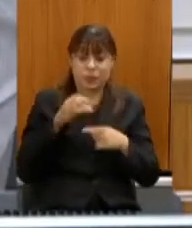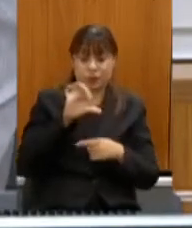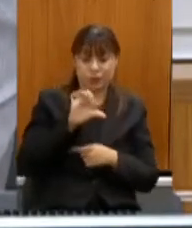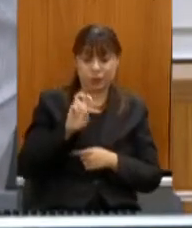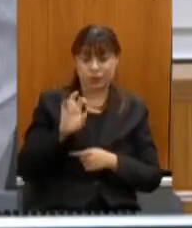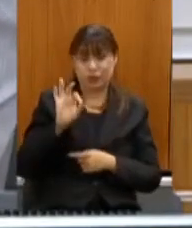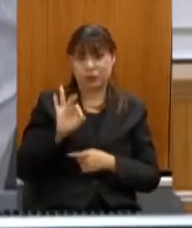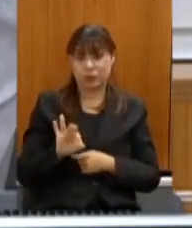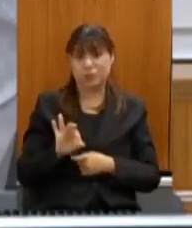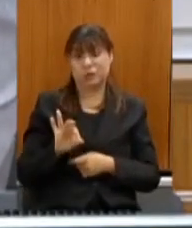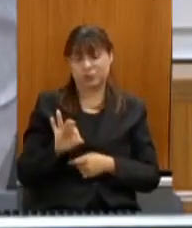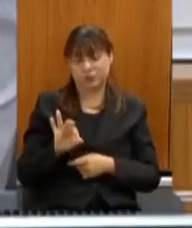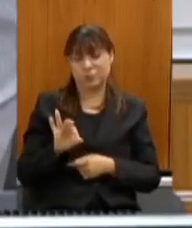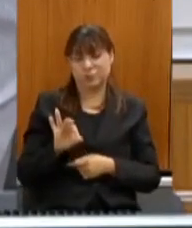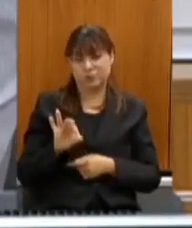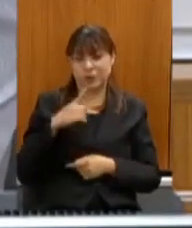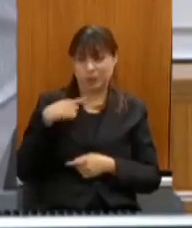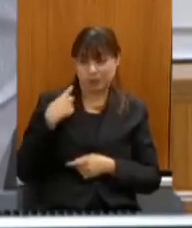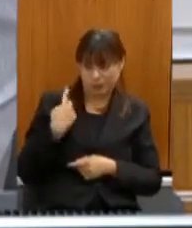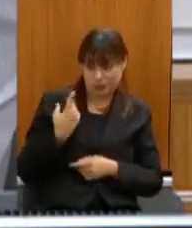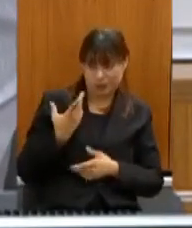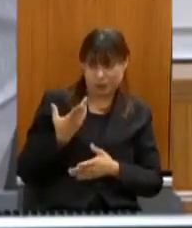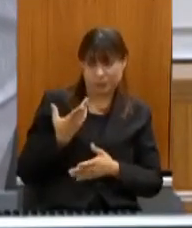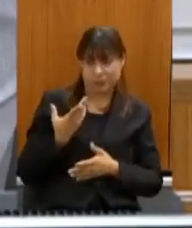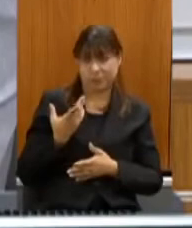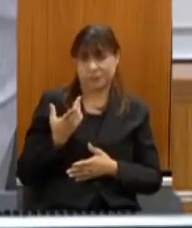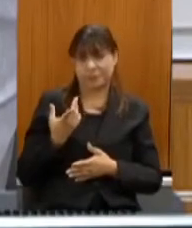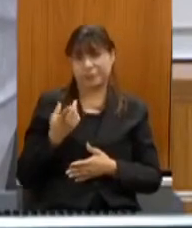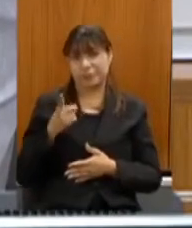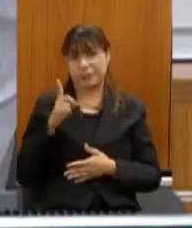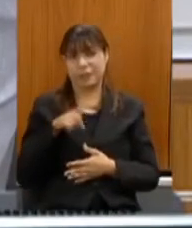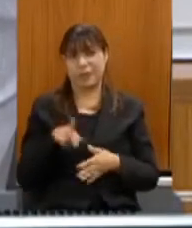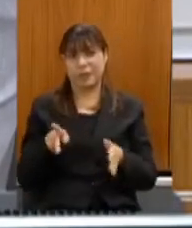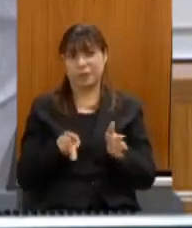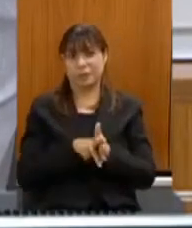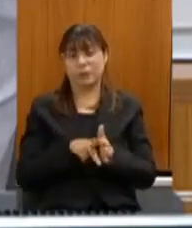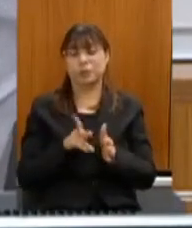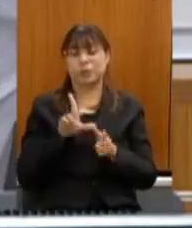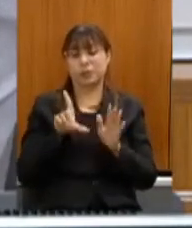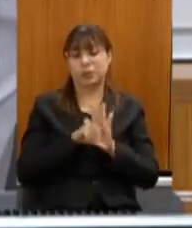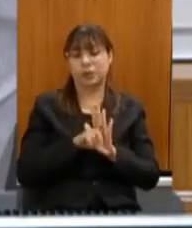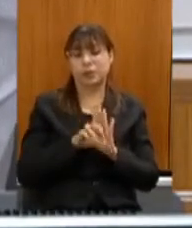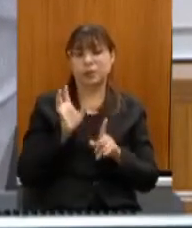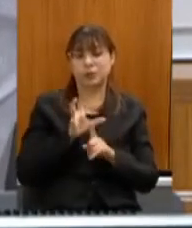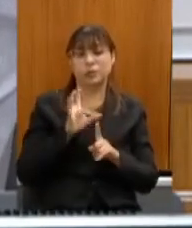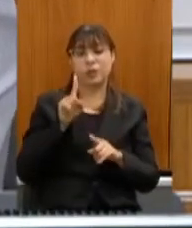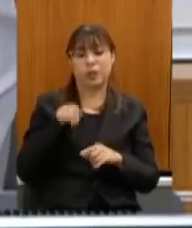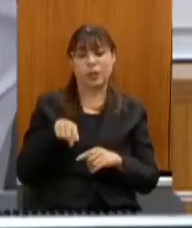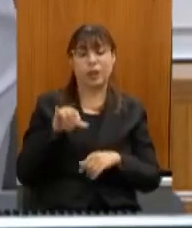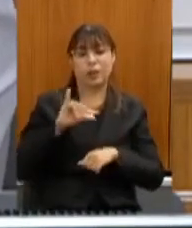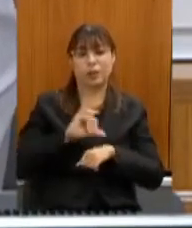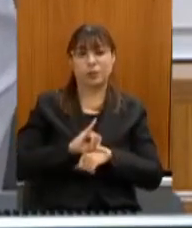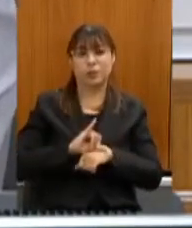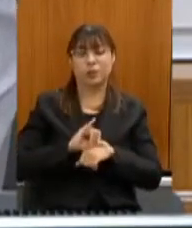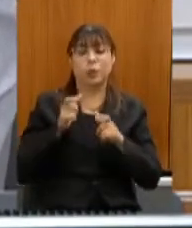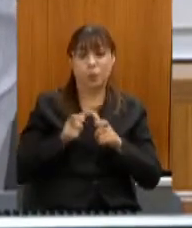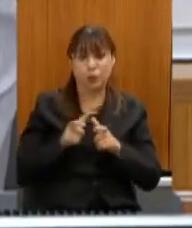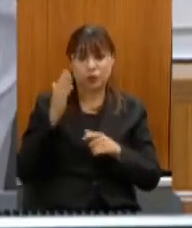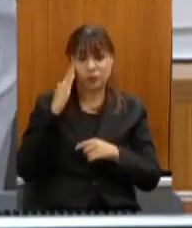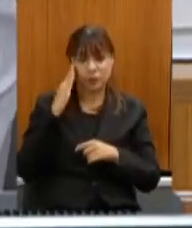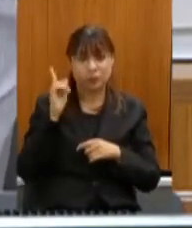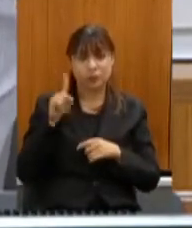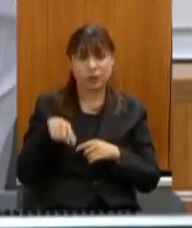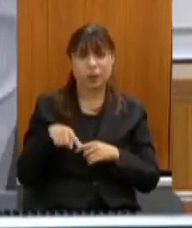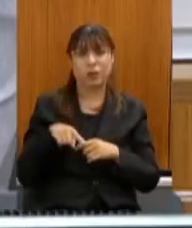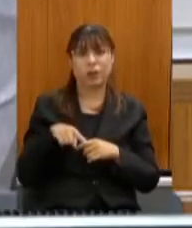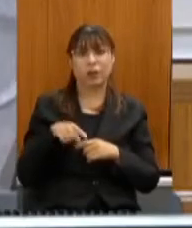% deputado Bosco do nosso fomento via lei de incentivo está em Belo Horizonte localizado sabe aonde? na regional centro